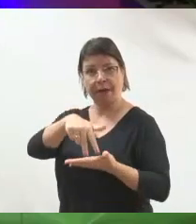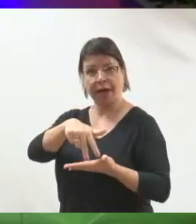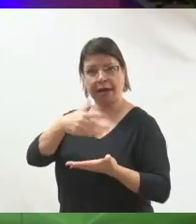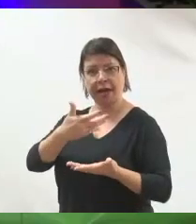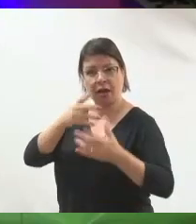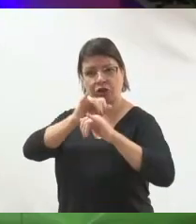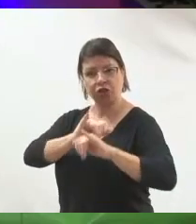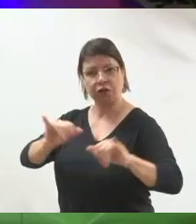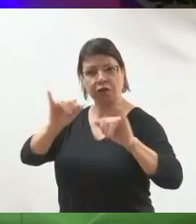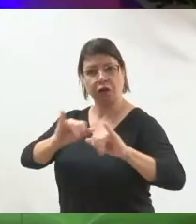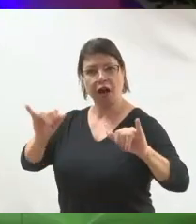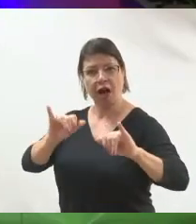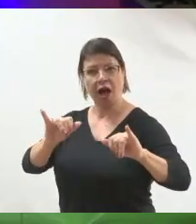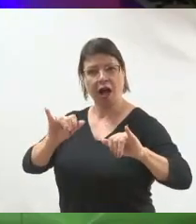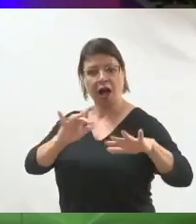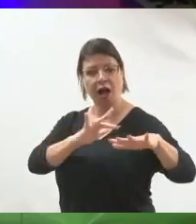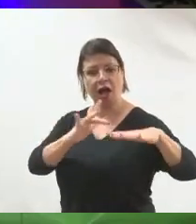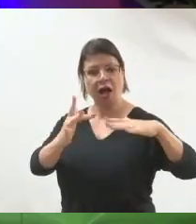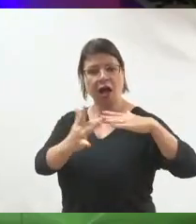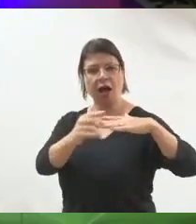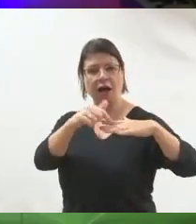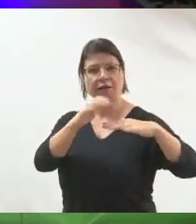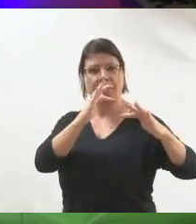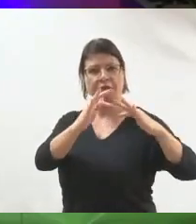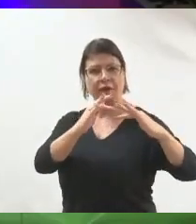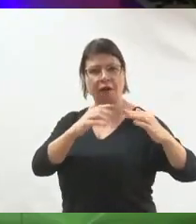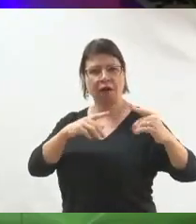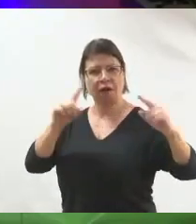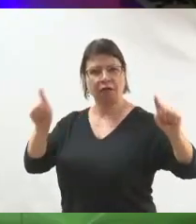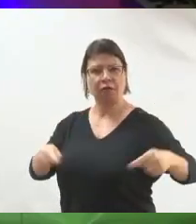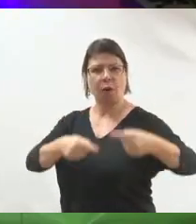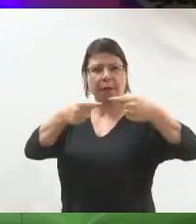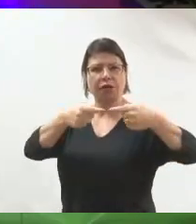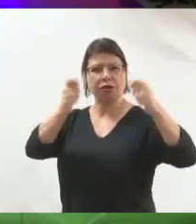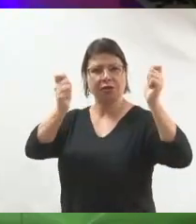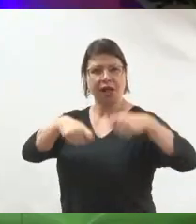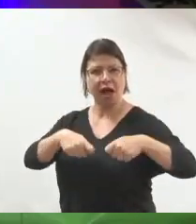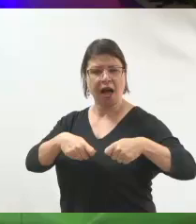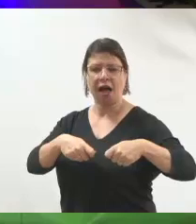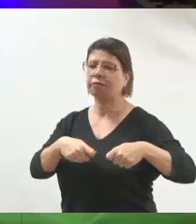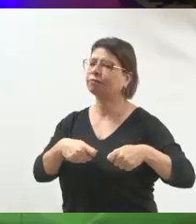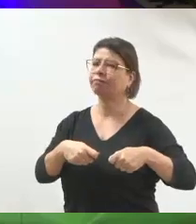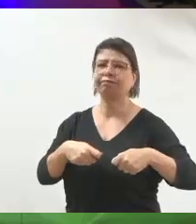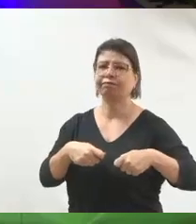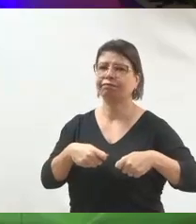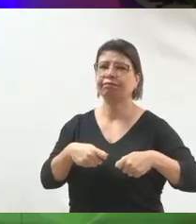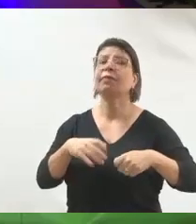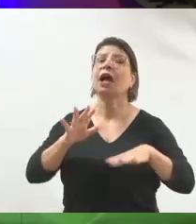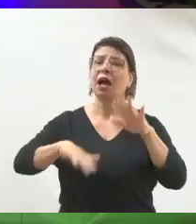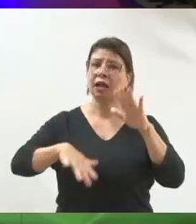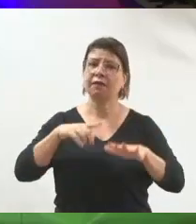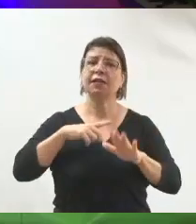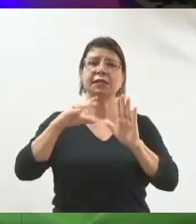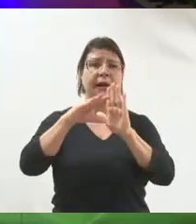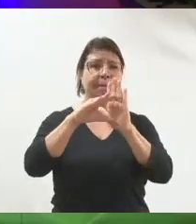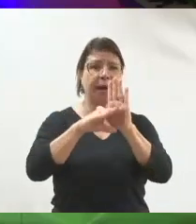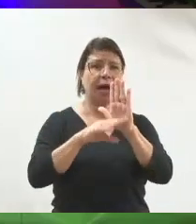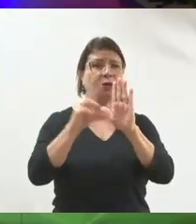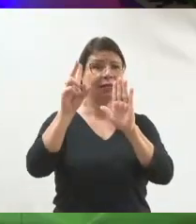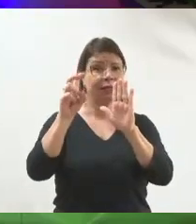mais, digamos assim, atenta àquilo que a gente tem para falar. A gente, às vezes, tem pautas importantíssimas. tantíssimas,